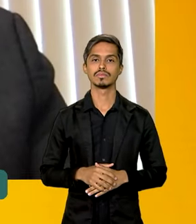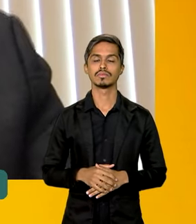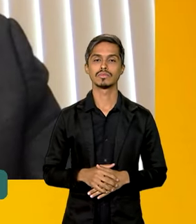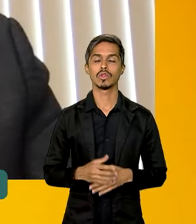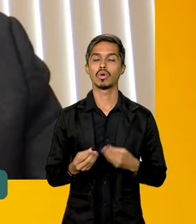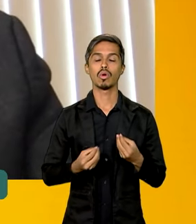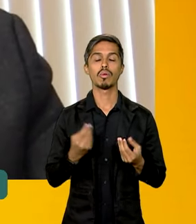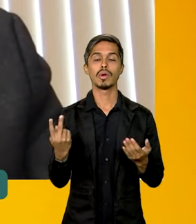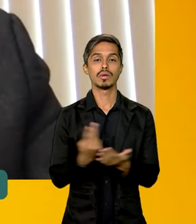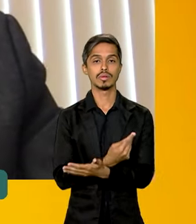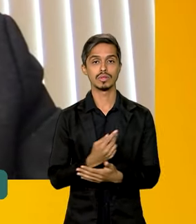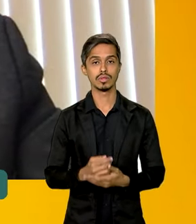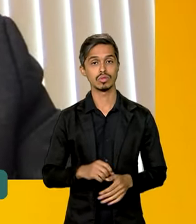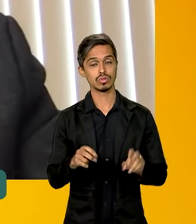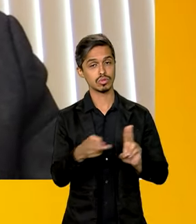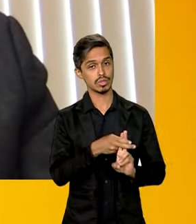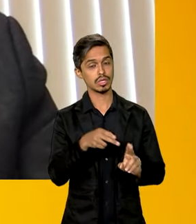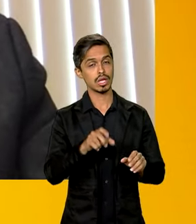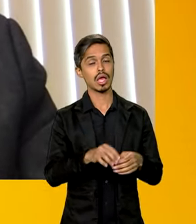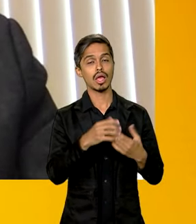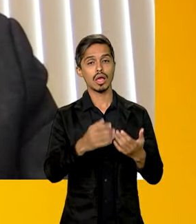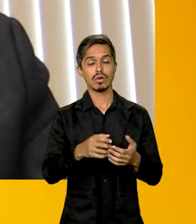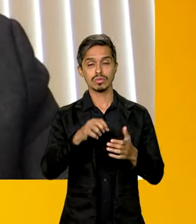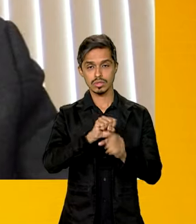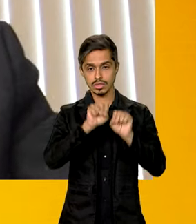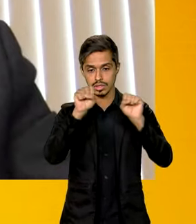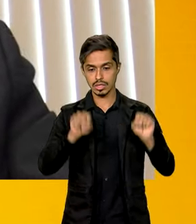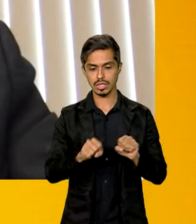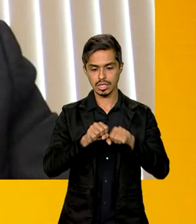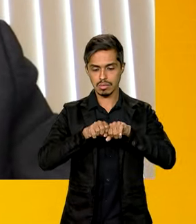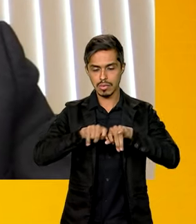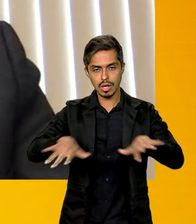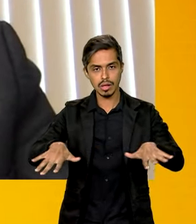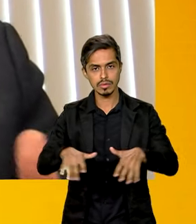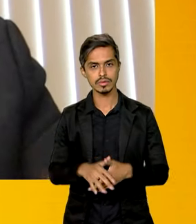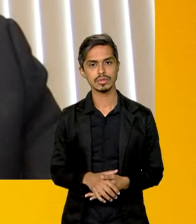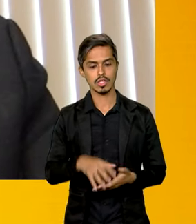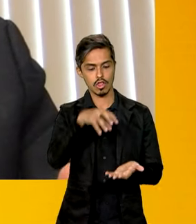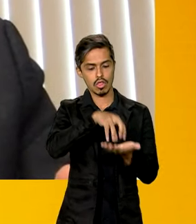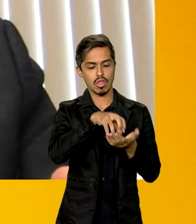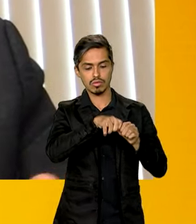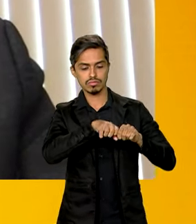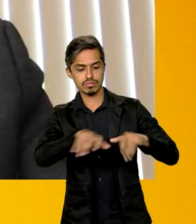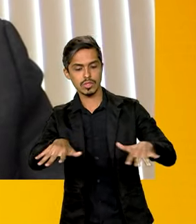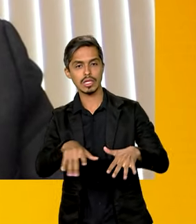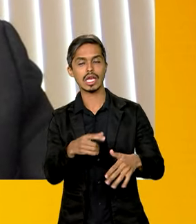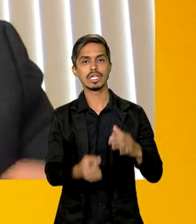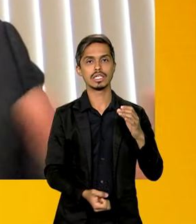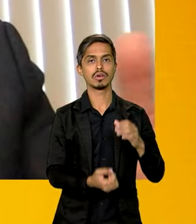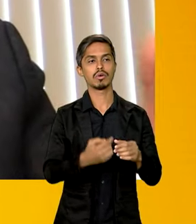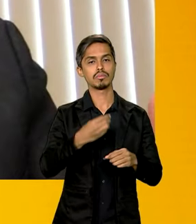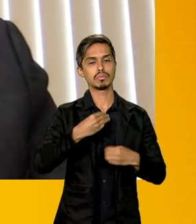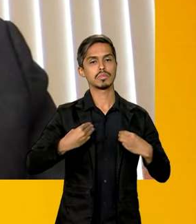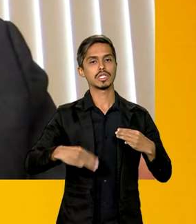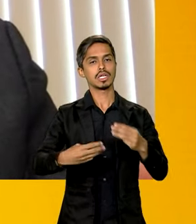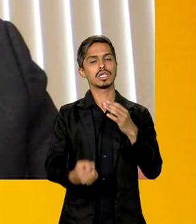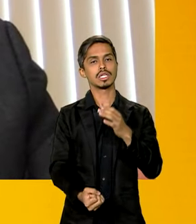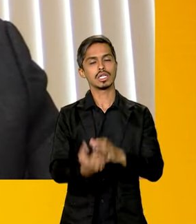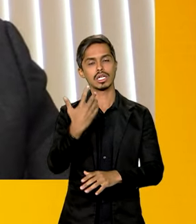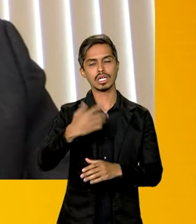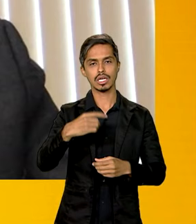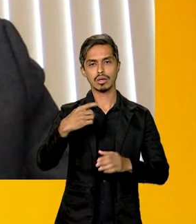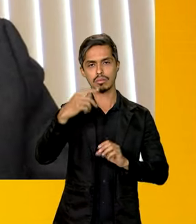é que funciona? O SUS é um sistema descentralizado. O Ministério cria política, estabelece as